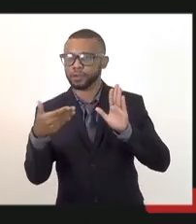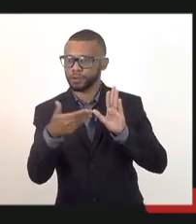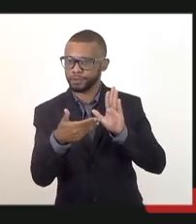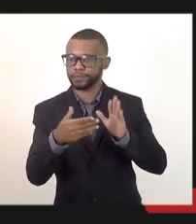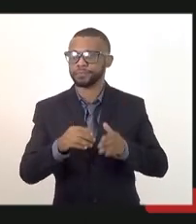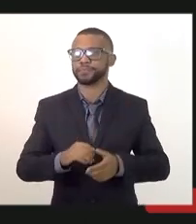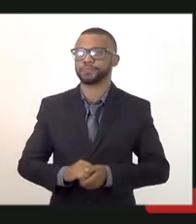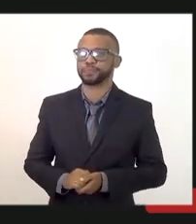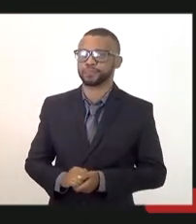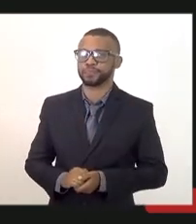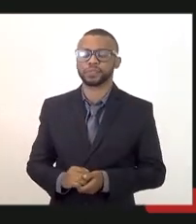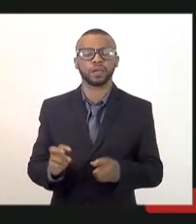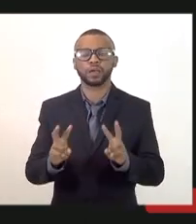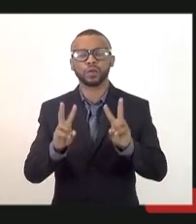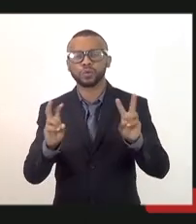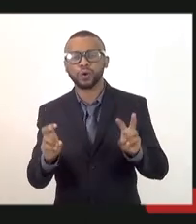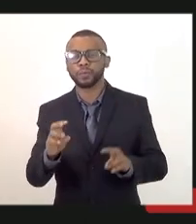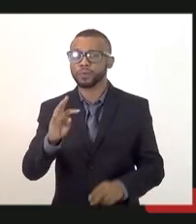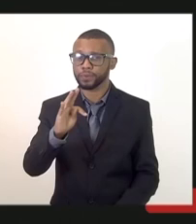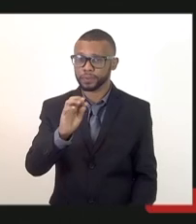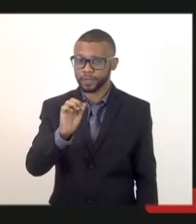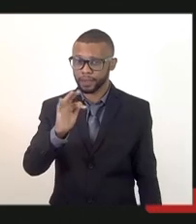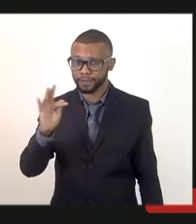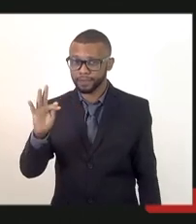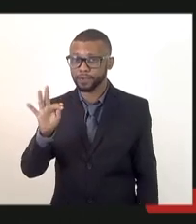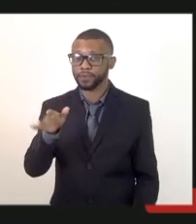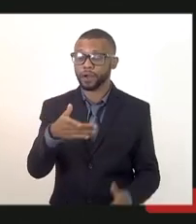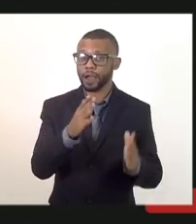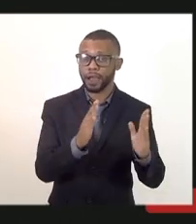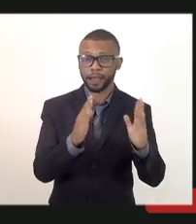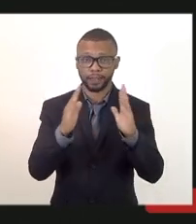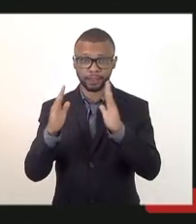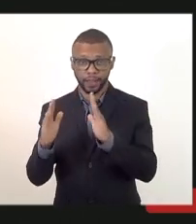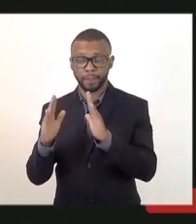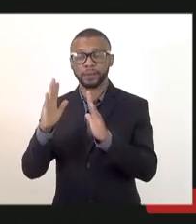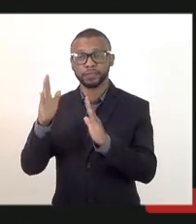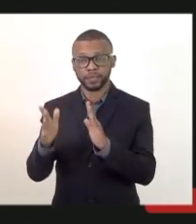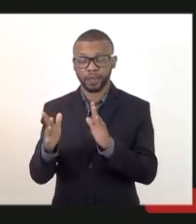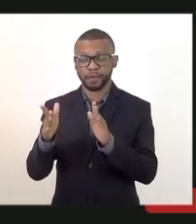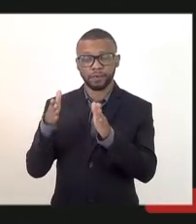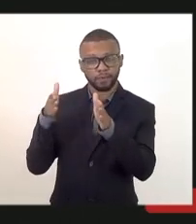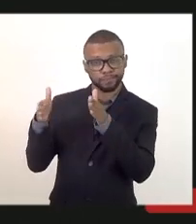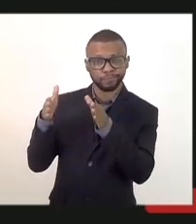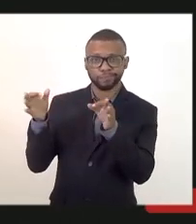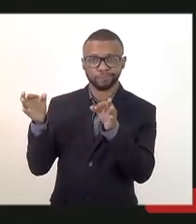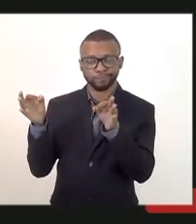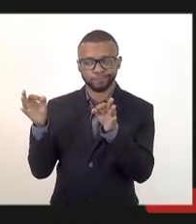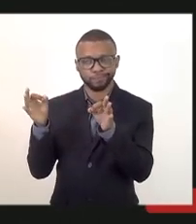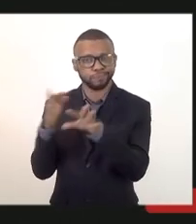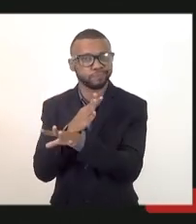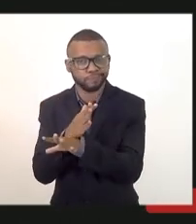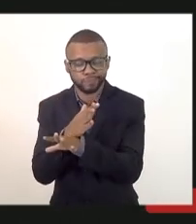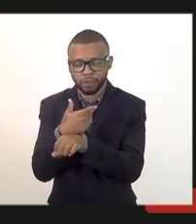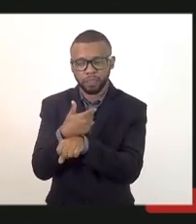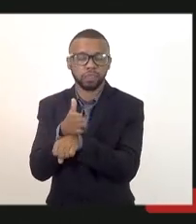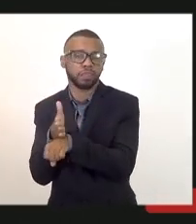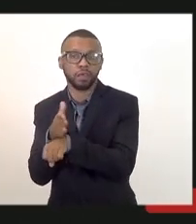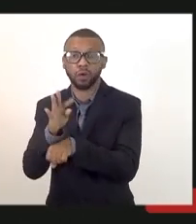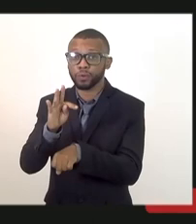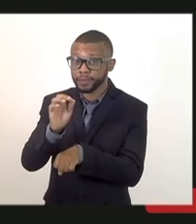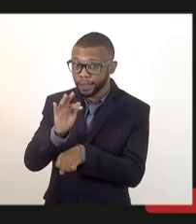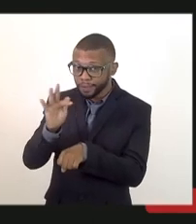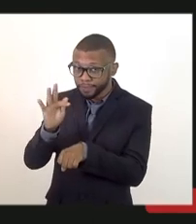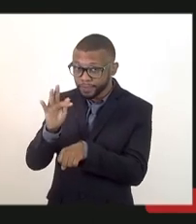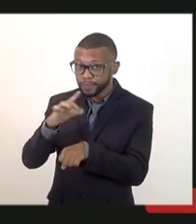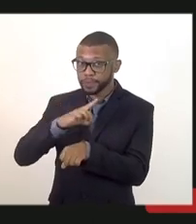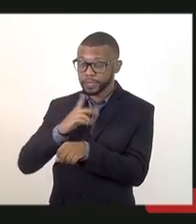ao TAF como foi a etapa vencida eles não tiveram que refazer o TAF existe dentro do curso